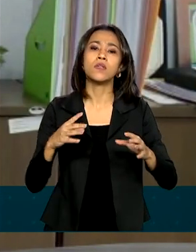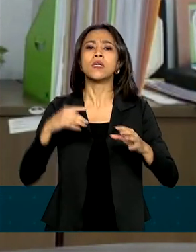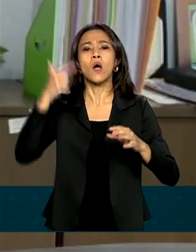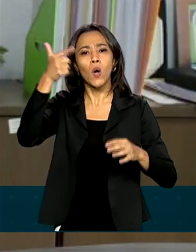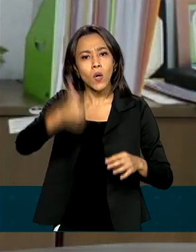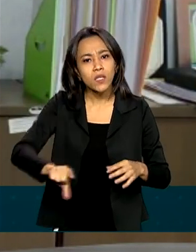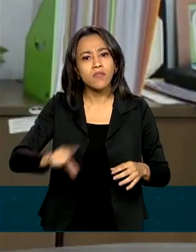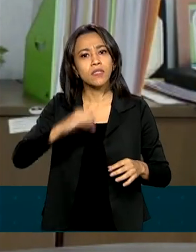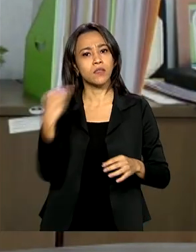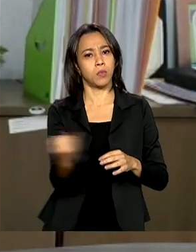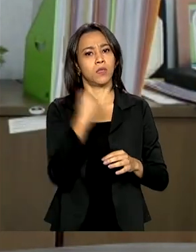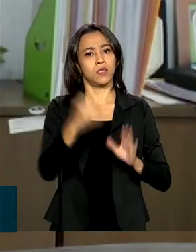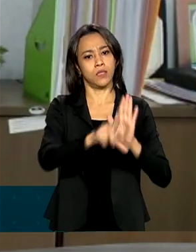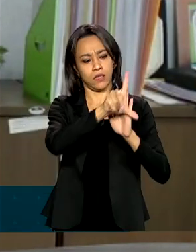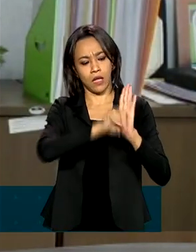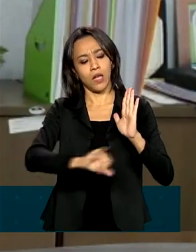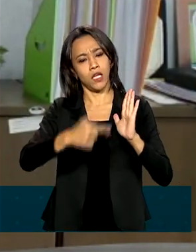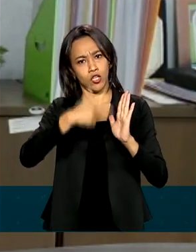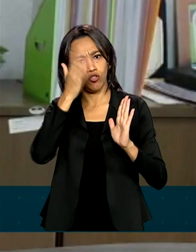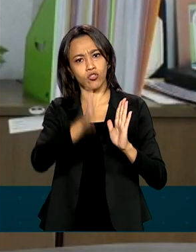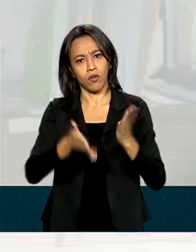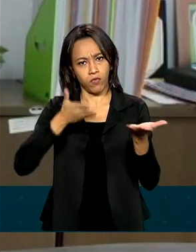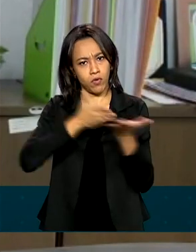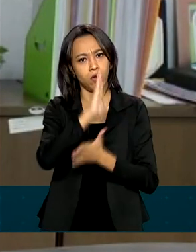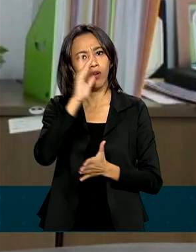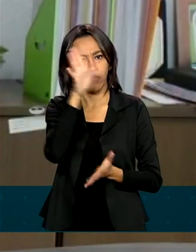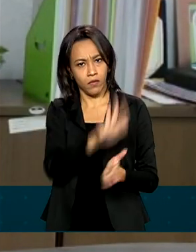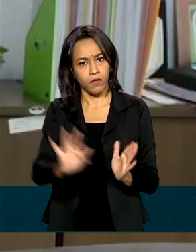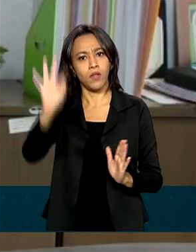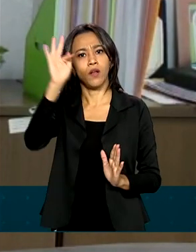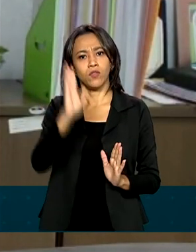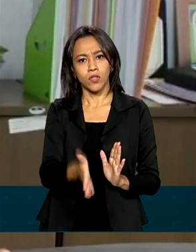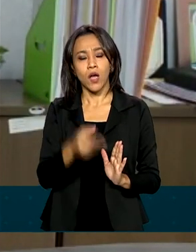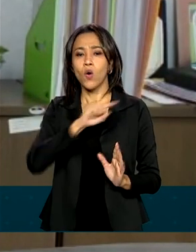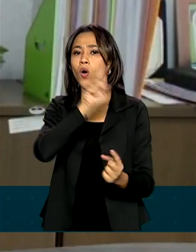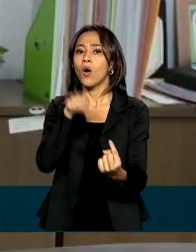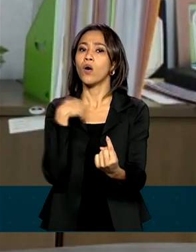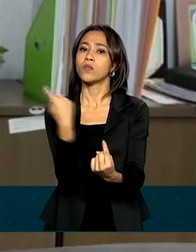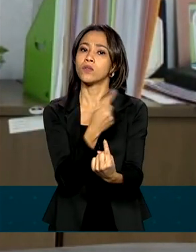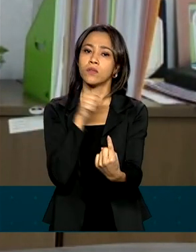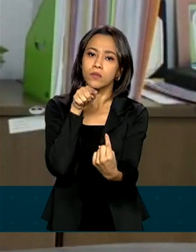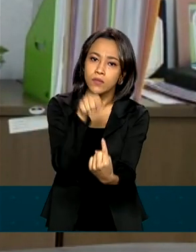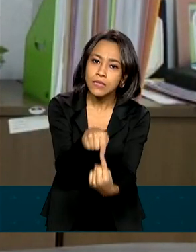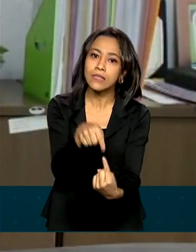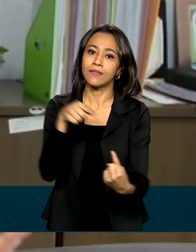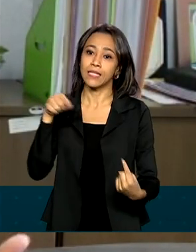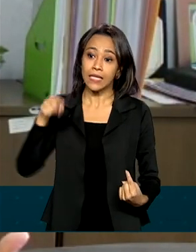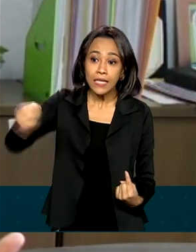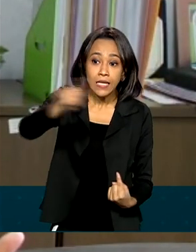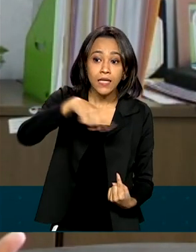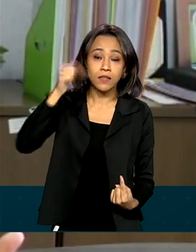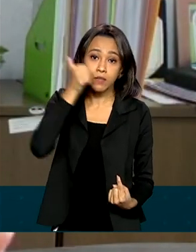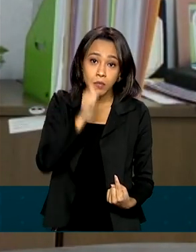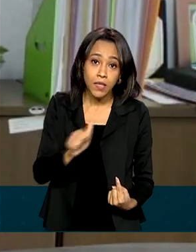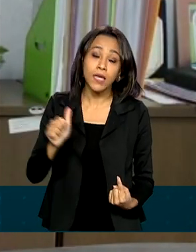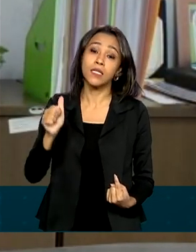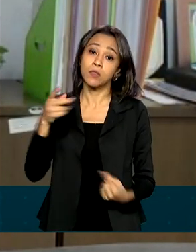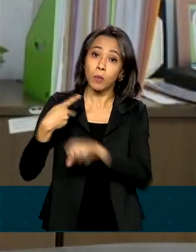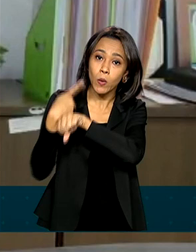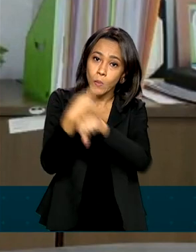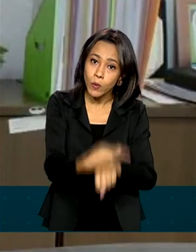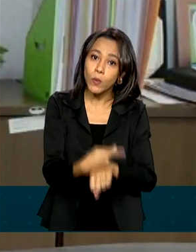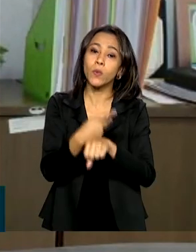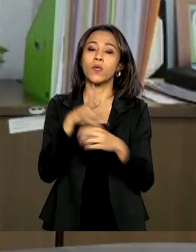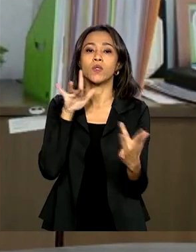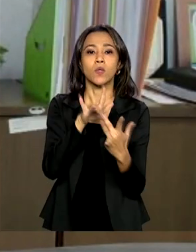importância da lei que foi aprovada no âmbito federal. E o nosso objetivo é fazer com que cada vez mais as mulheres alcancem os nossos canais,